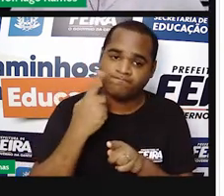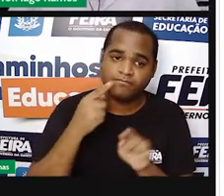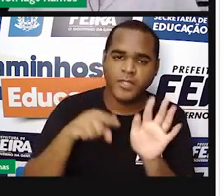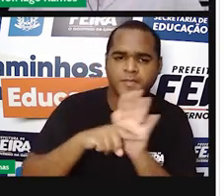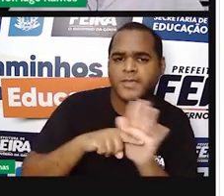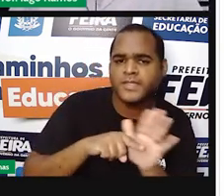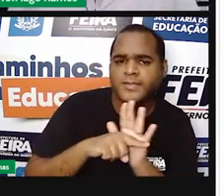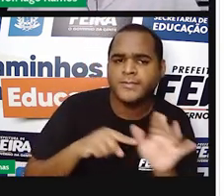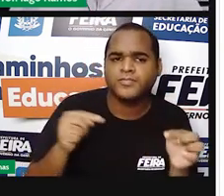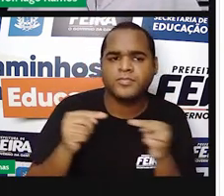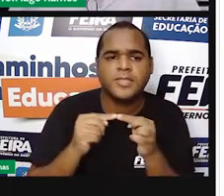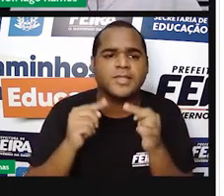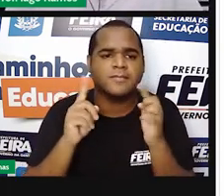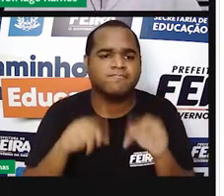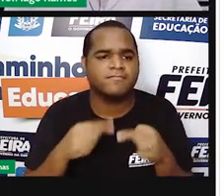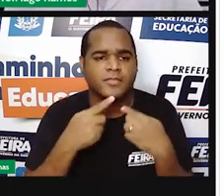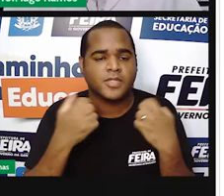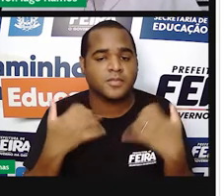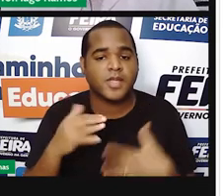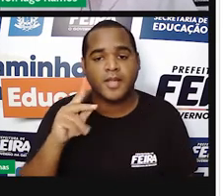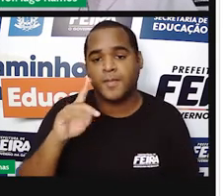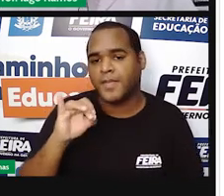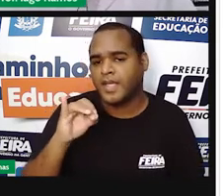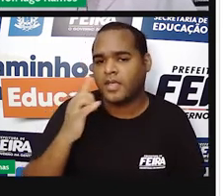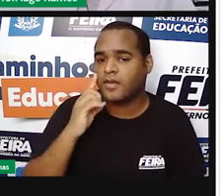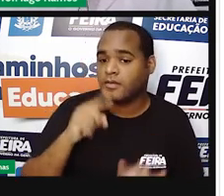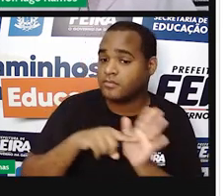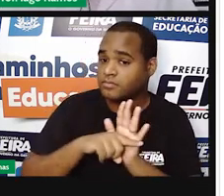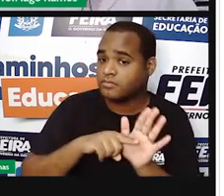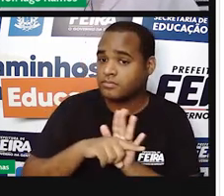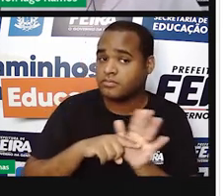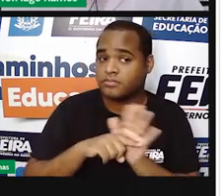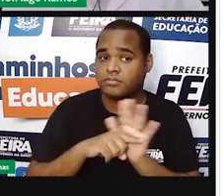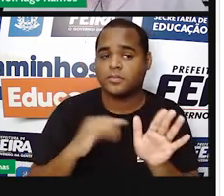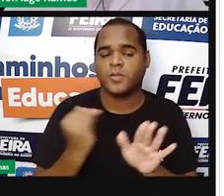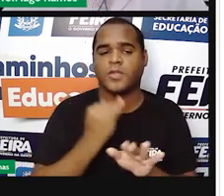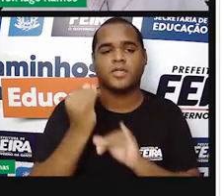sobre o número pi mas eu trago aqui